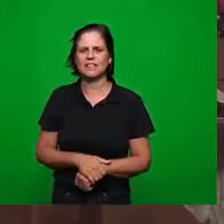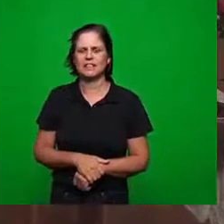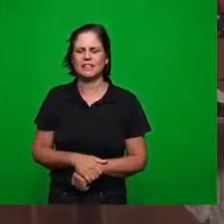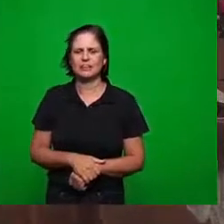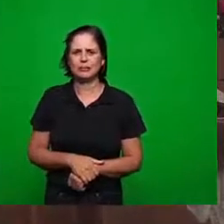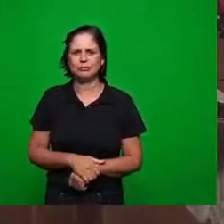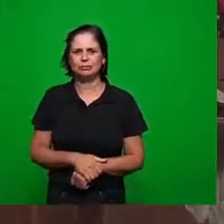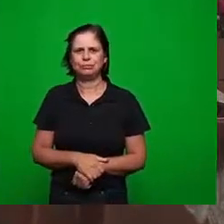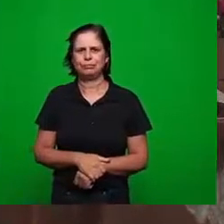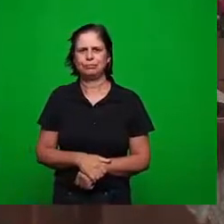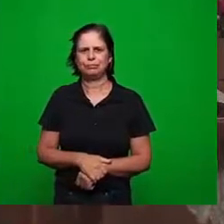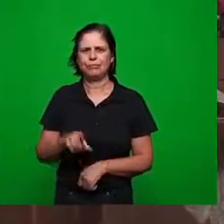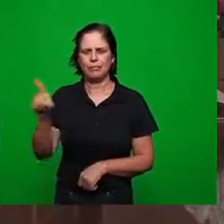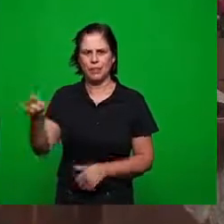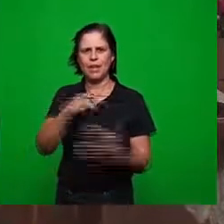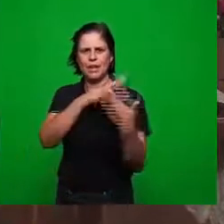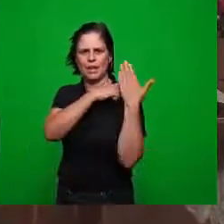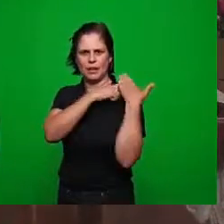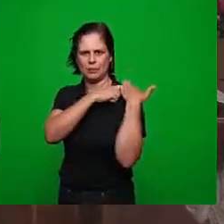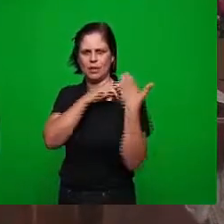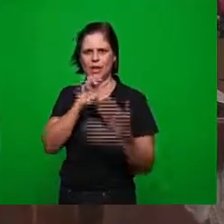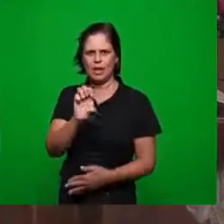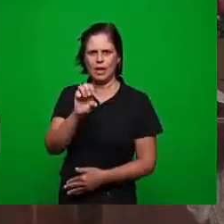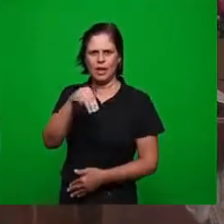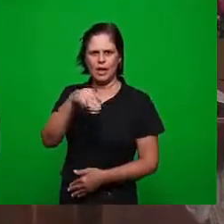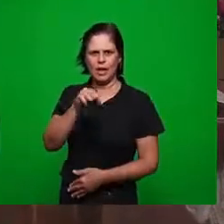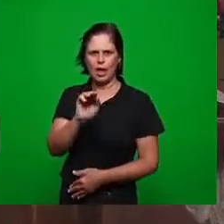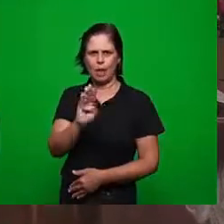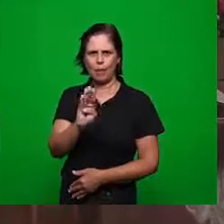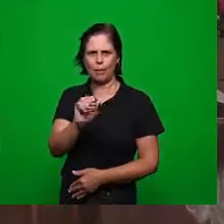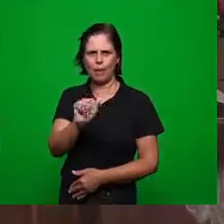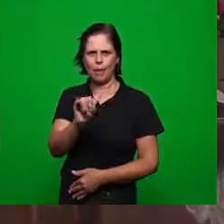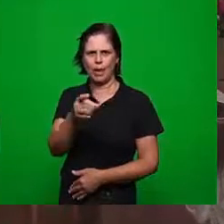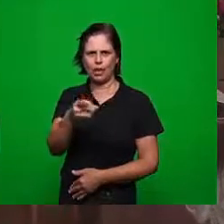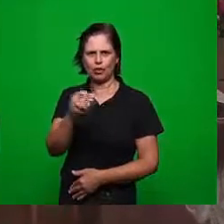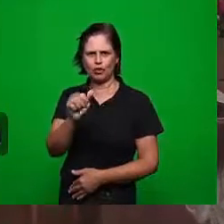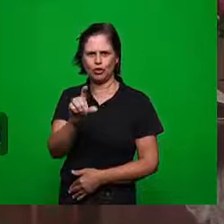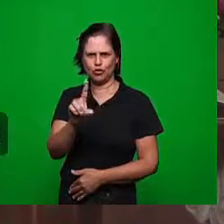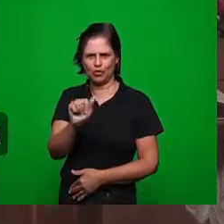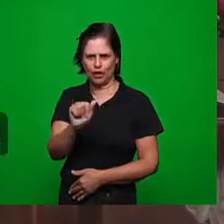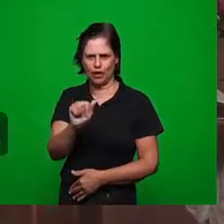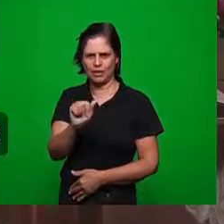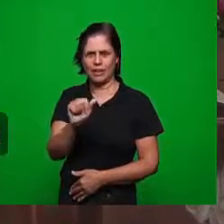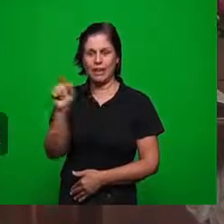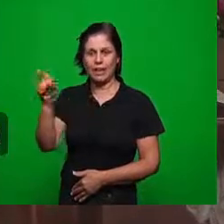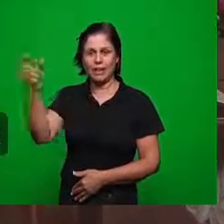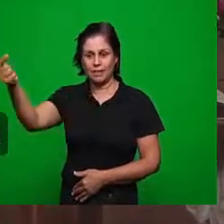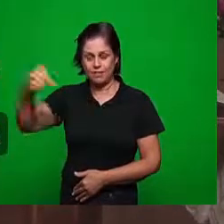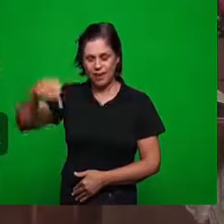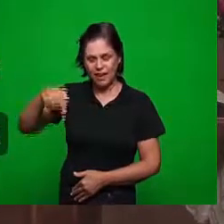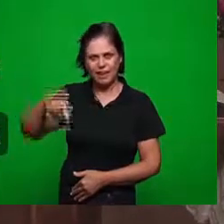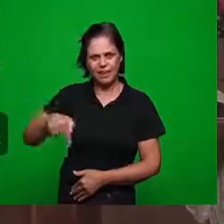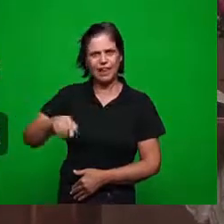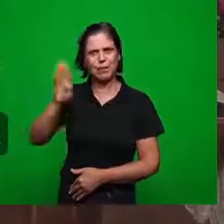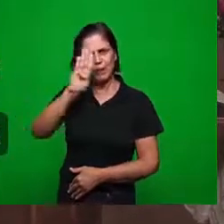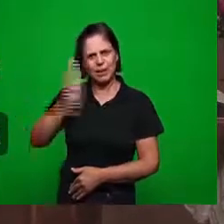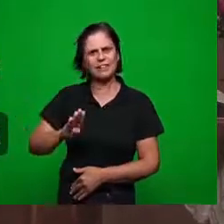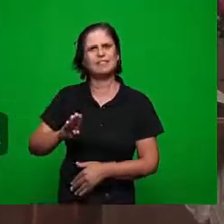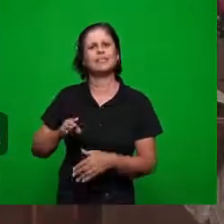cargo lá da embaixada embaixador lá na Suíça no Brasil está aqui veio tratar de negócios do seu país